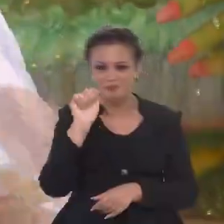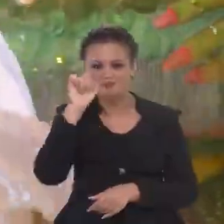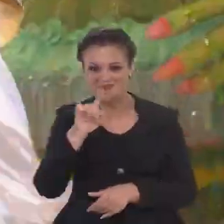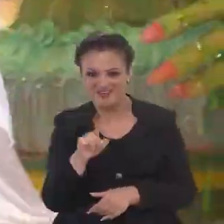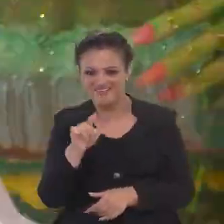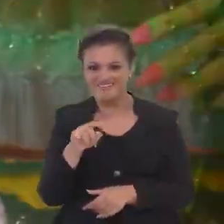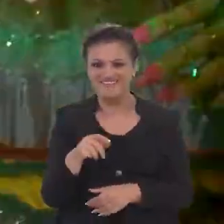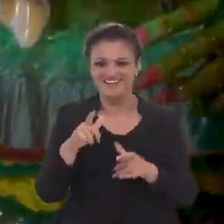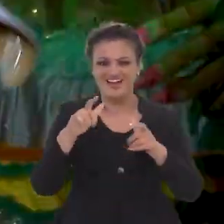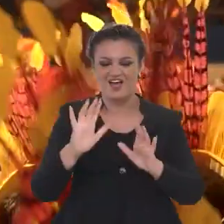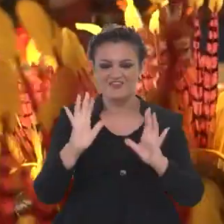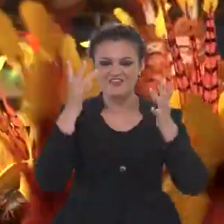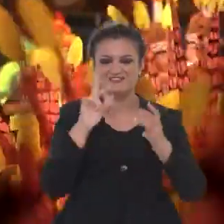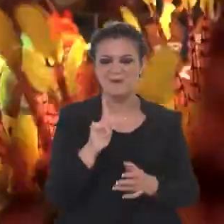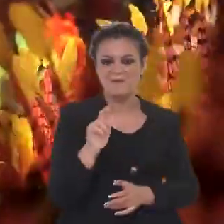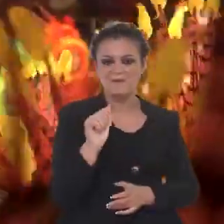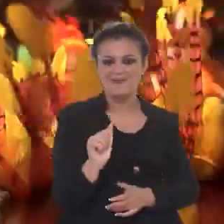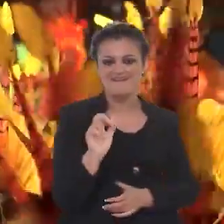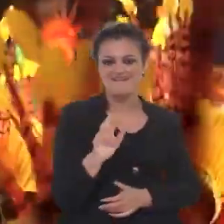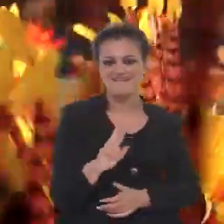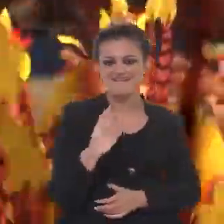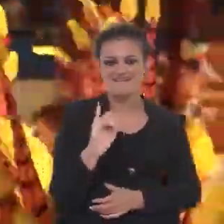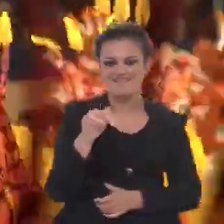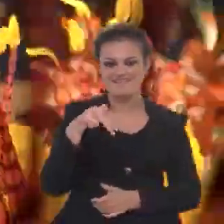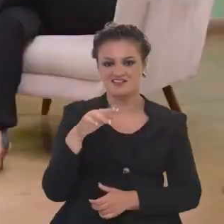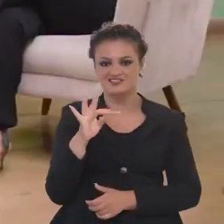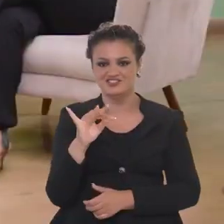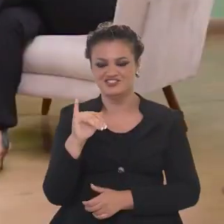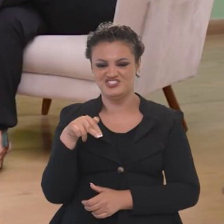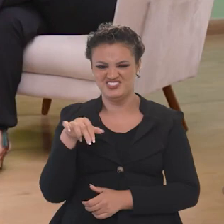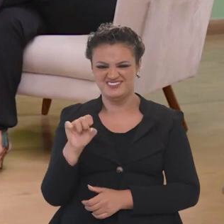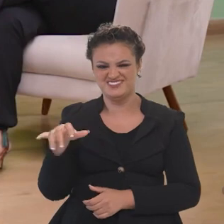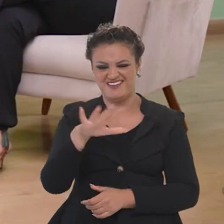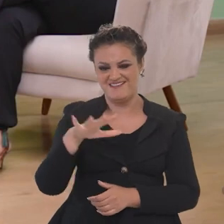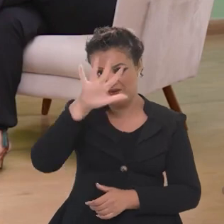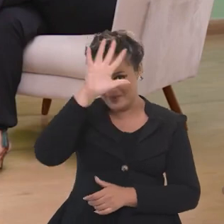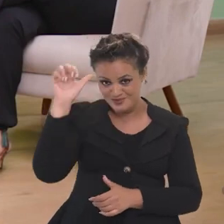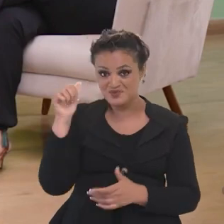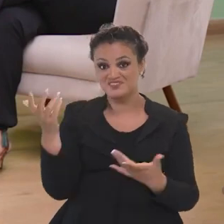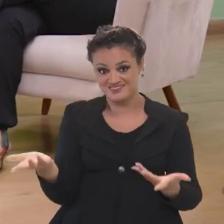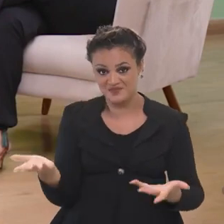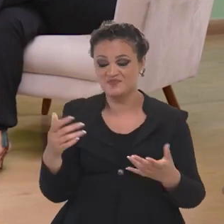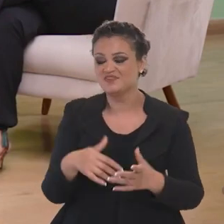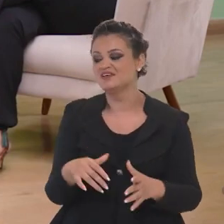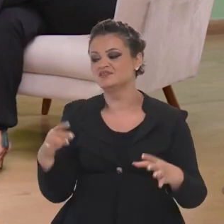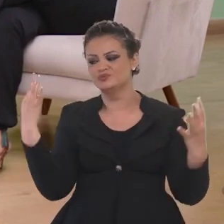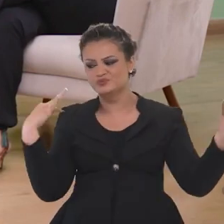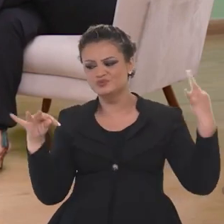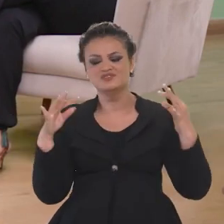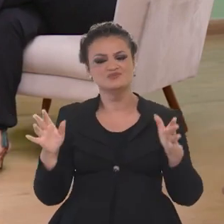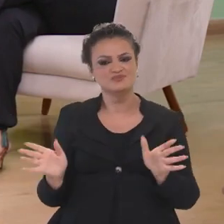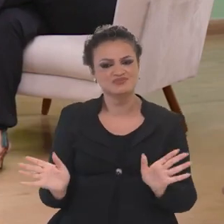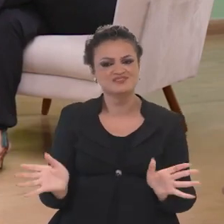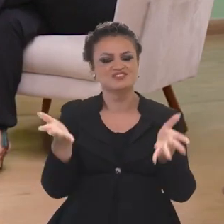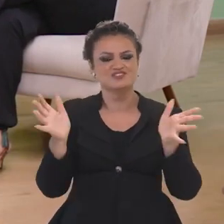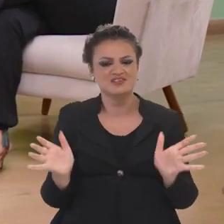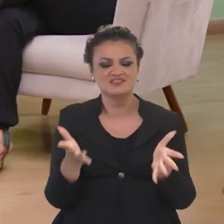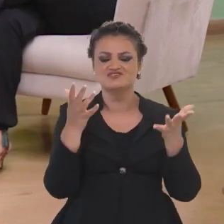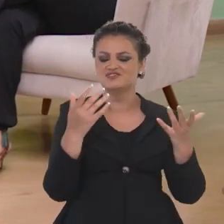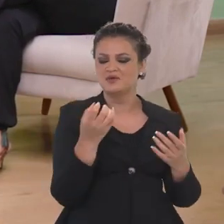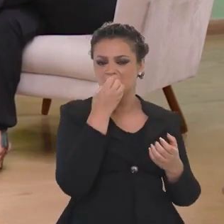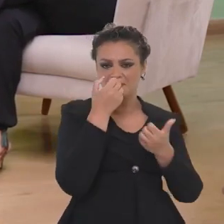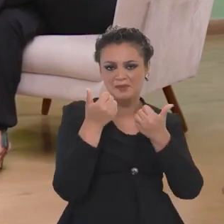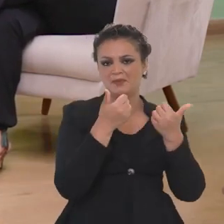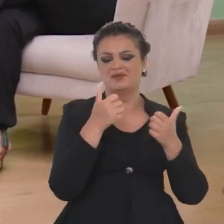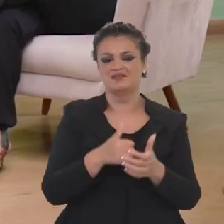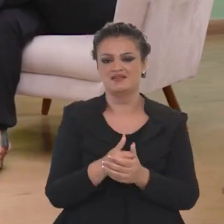com grandes atividades culturais, com grande identidade cultural. Então, isso a gente precisa... O turismo ajuda a gente a construir